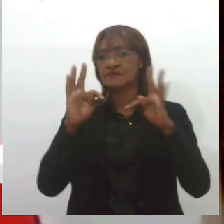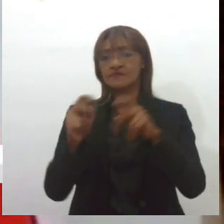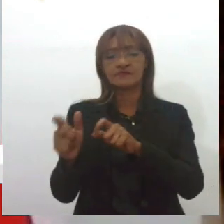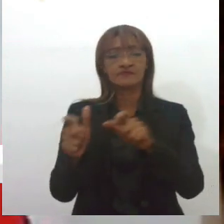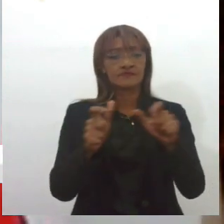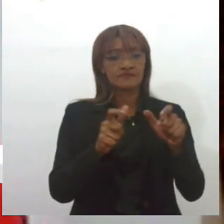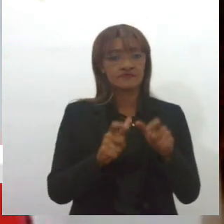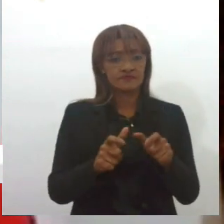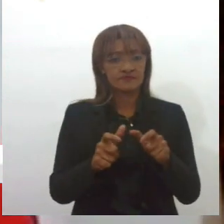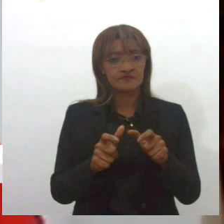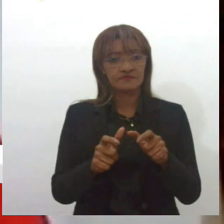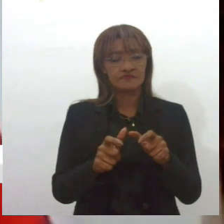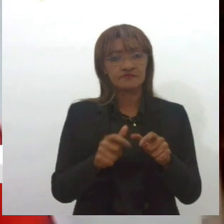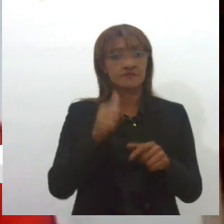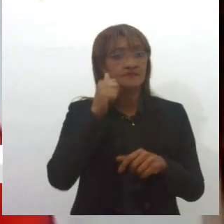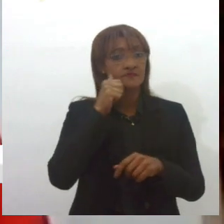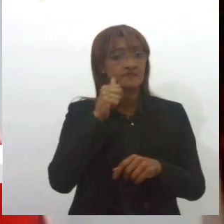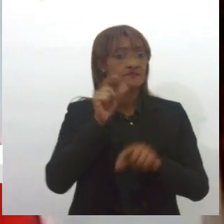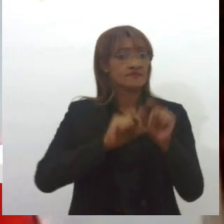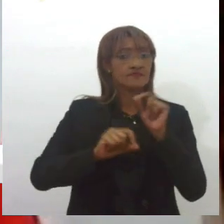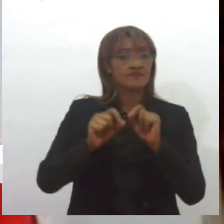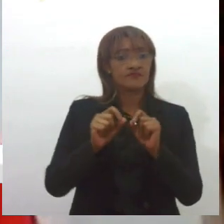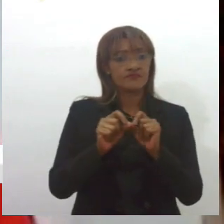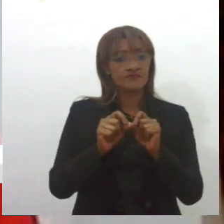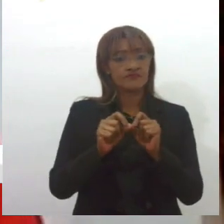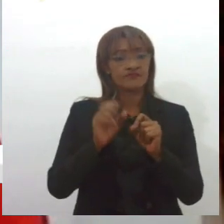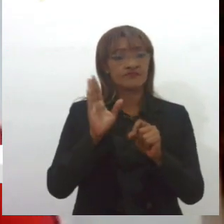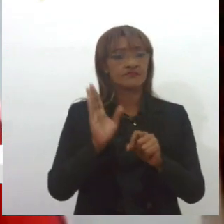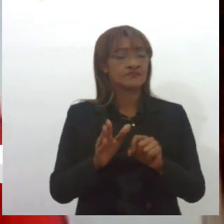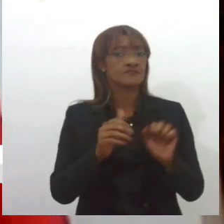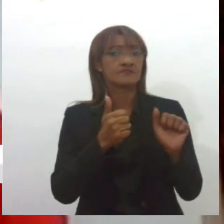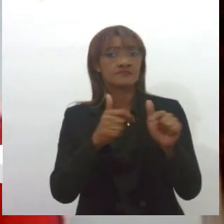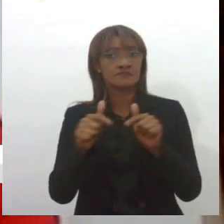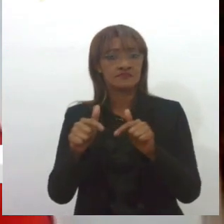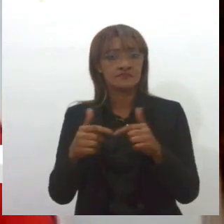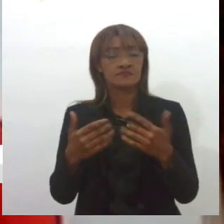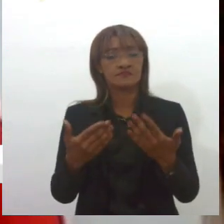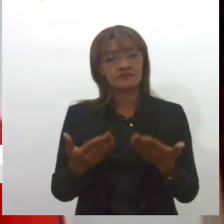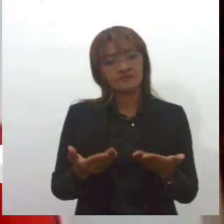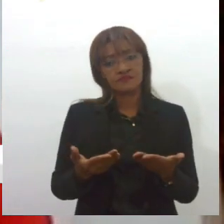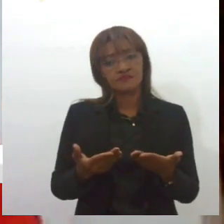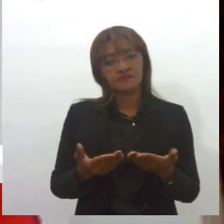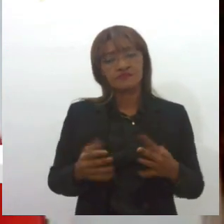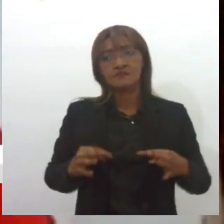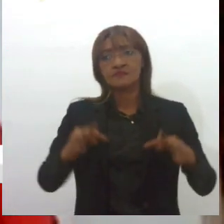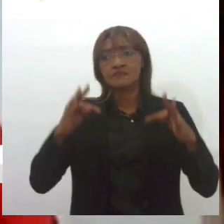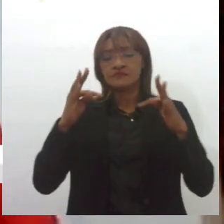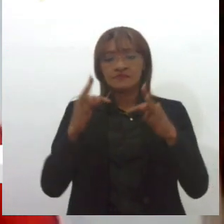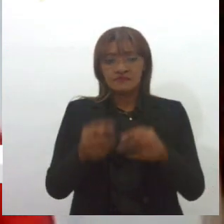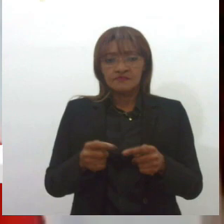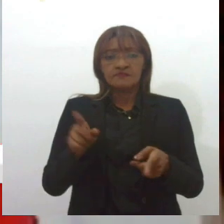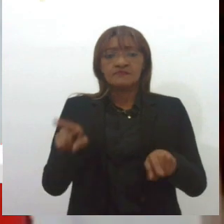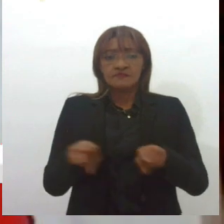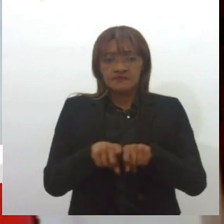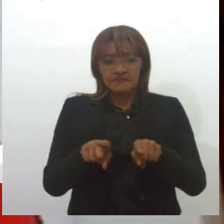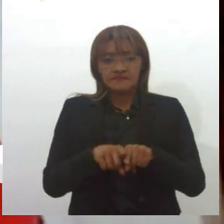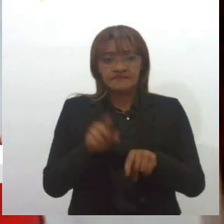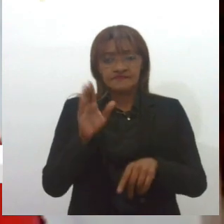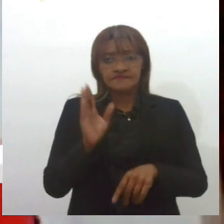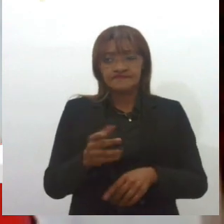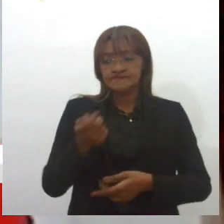né, não tem, as mulheres todas do Corpo de Bombeiros já trabalham na atividade operacional, todos os oficiais trabalhamos na atividade operacional e